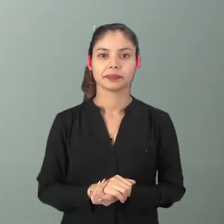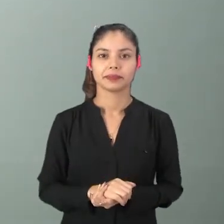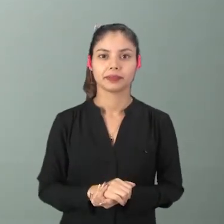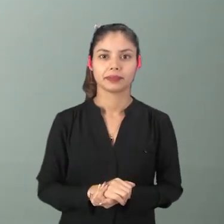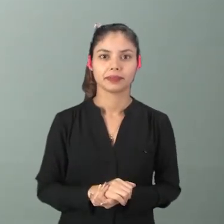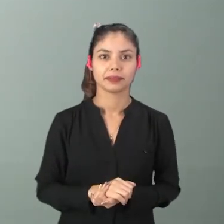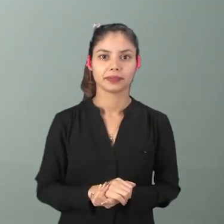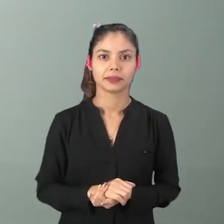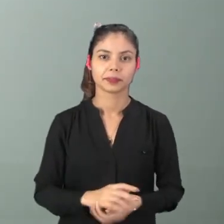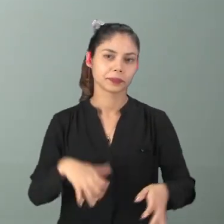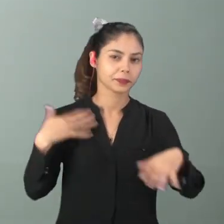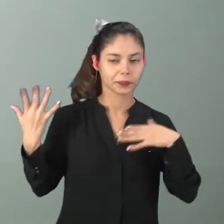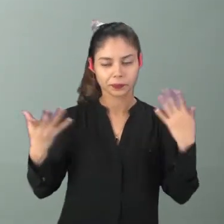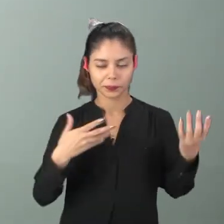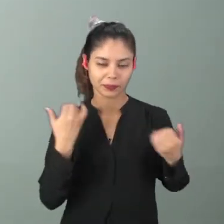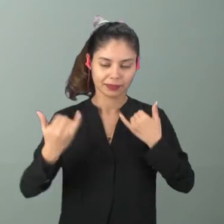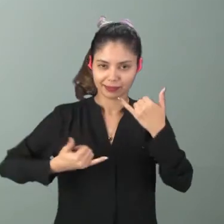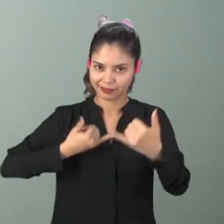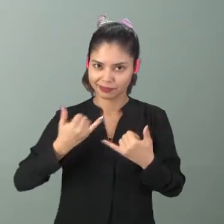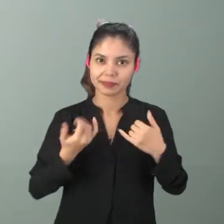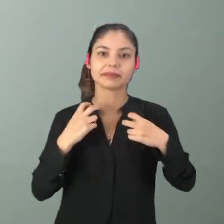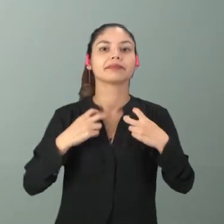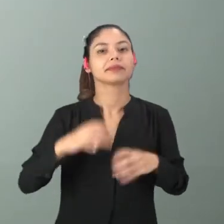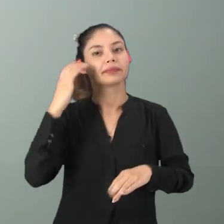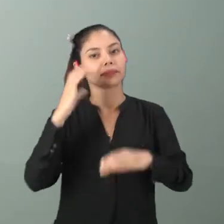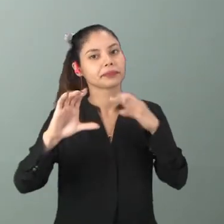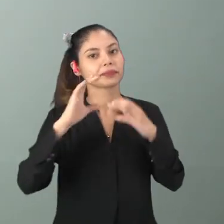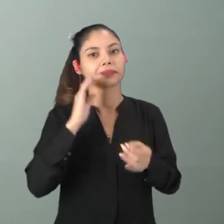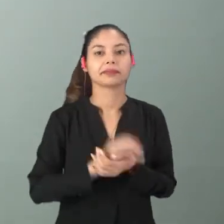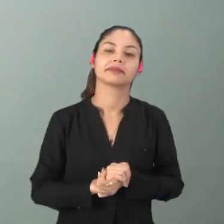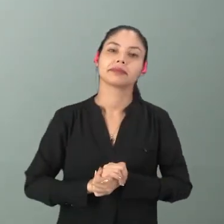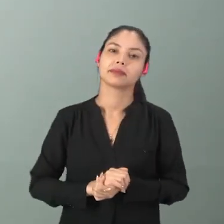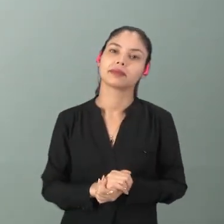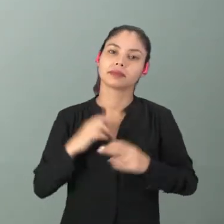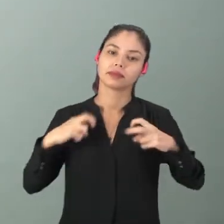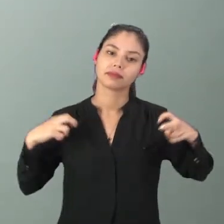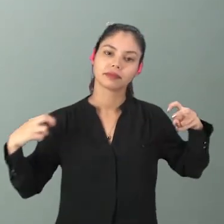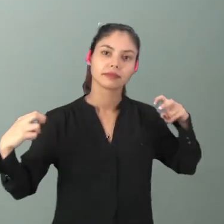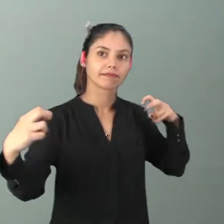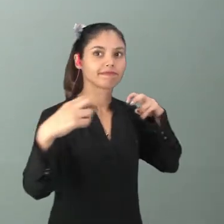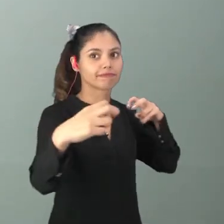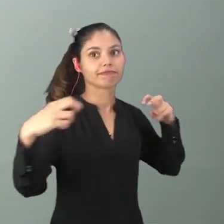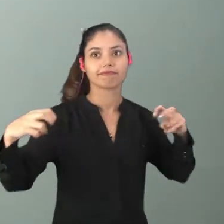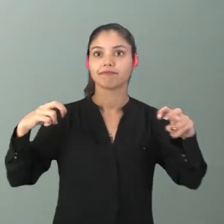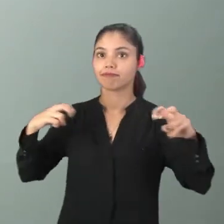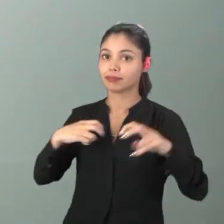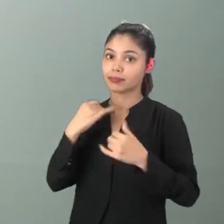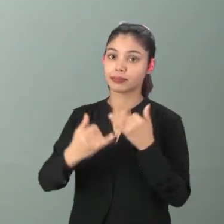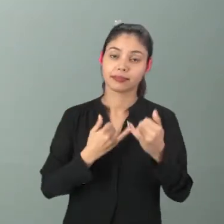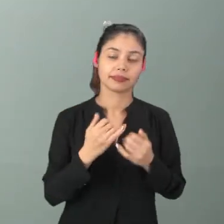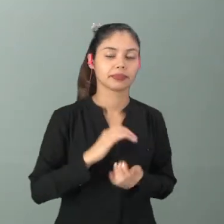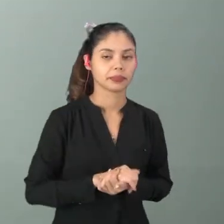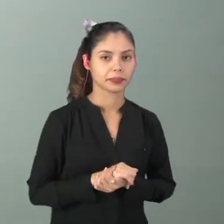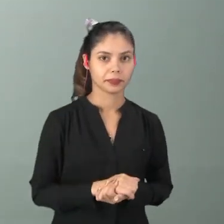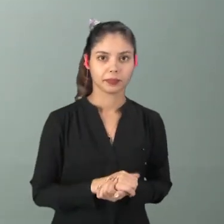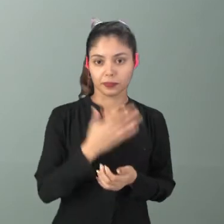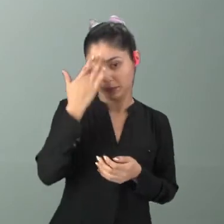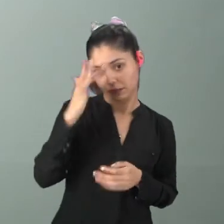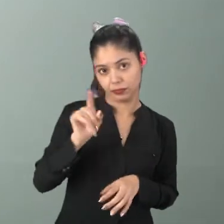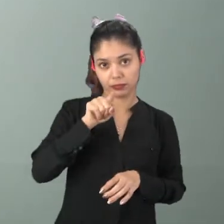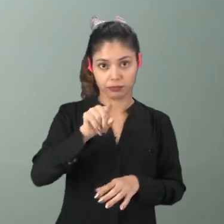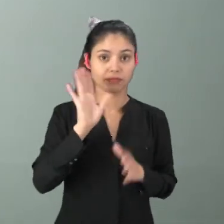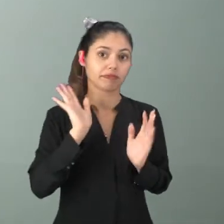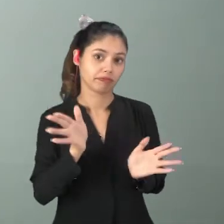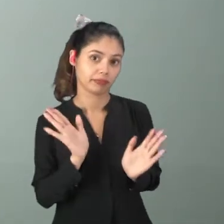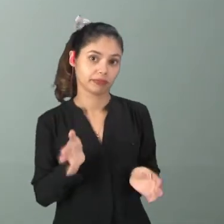se divertir com essas canções de ciranda, né? Brincando ali na roda, né? Não sei se você já